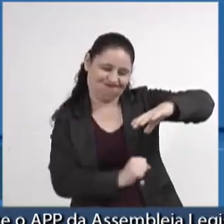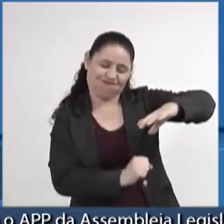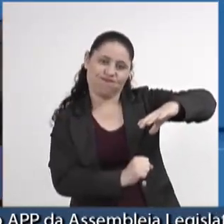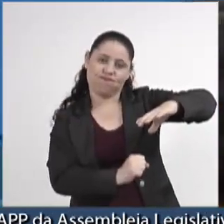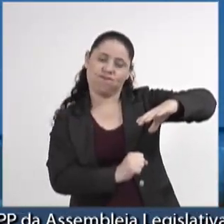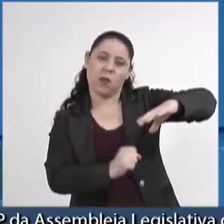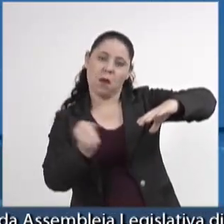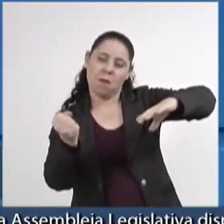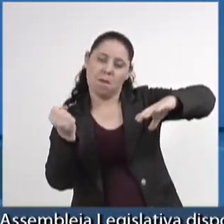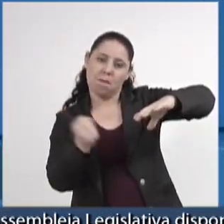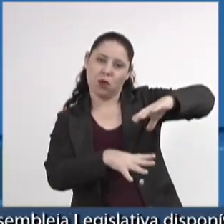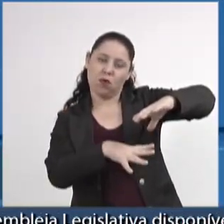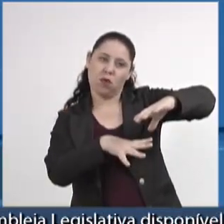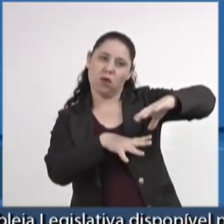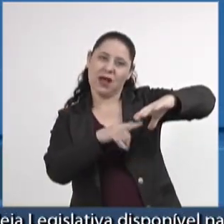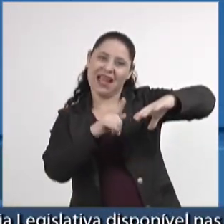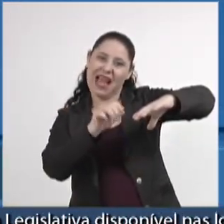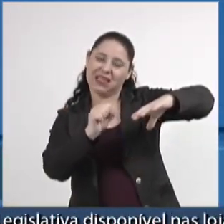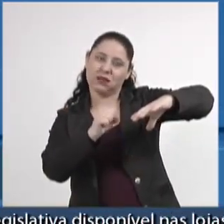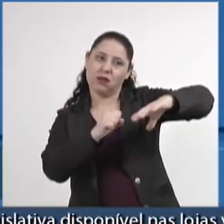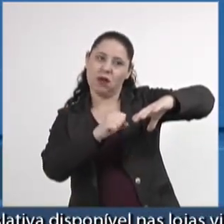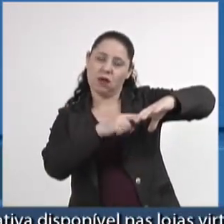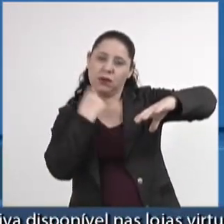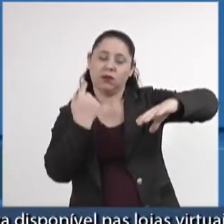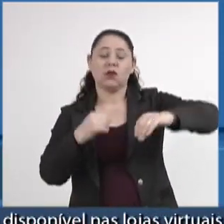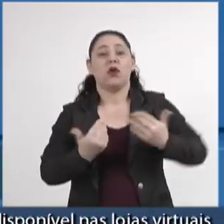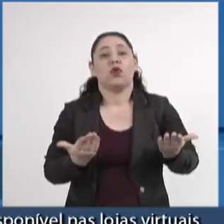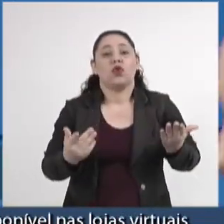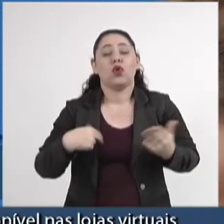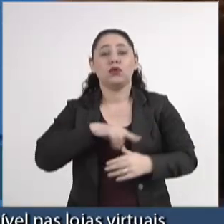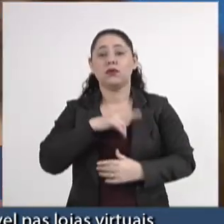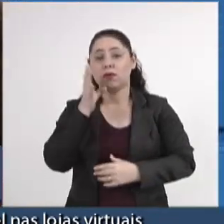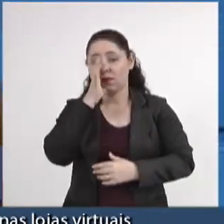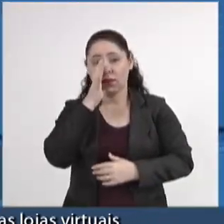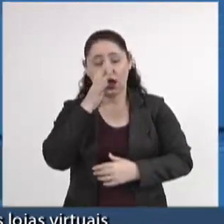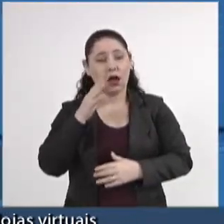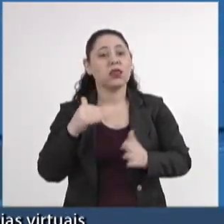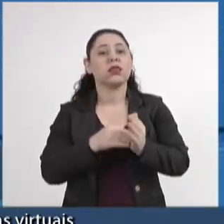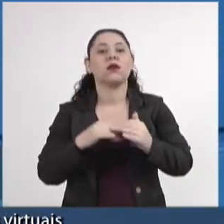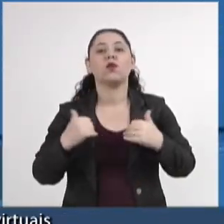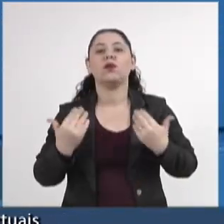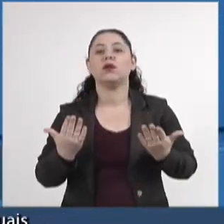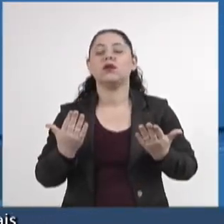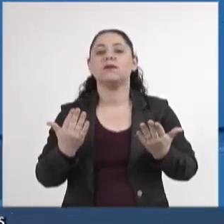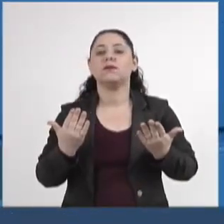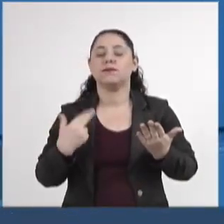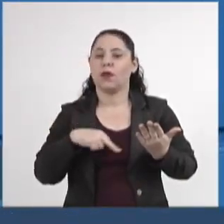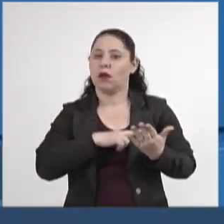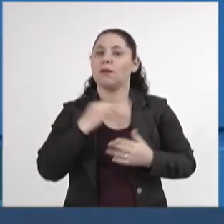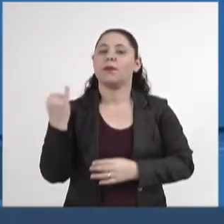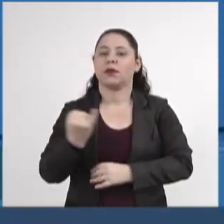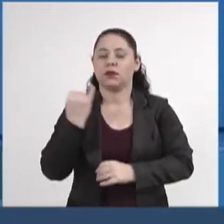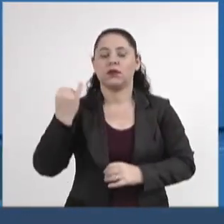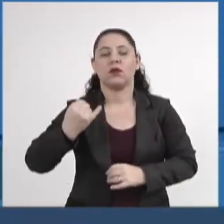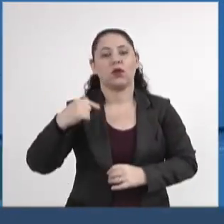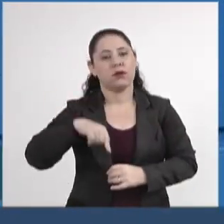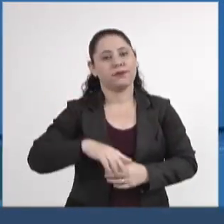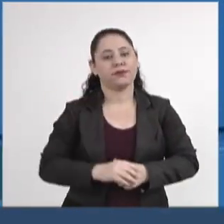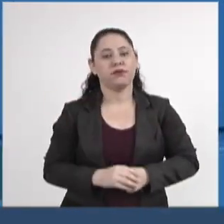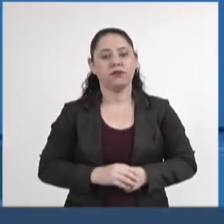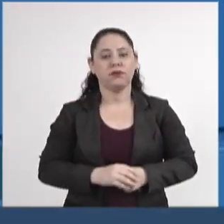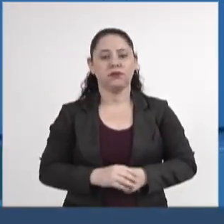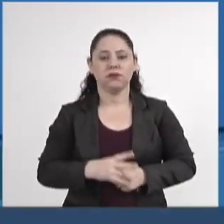estarmos assistindo passivamente a essa situação. Então, é importante. E o senhor está colocando aqui,